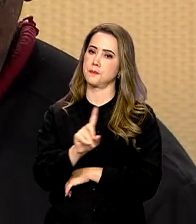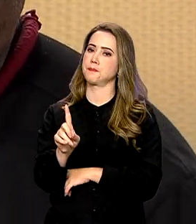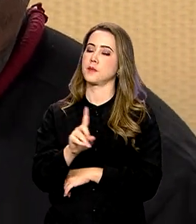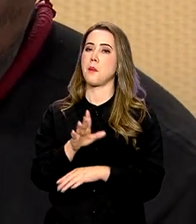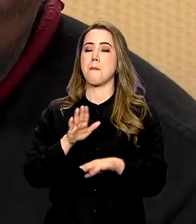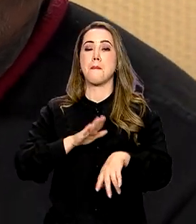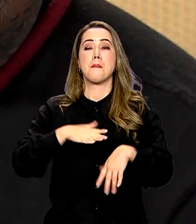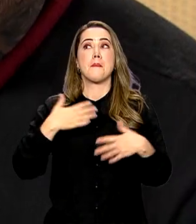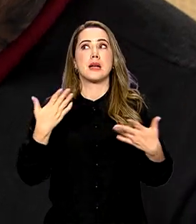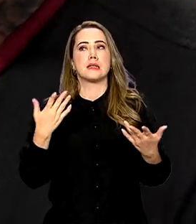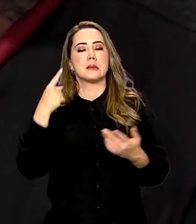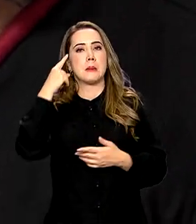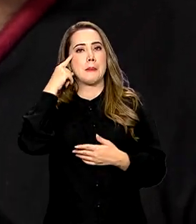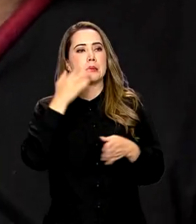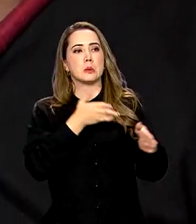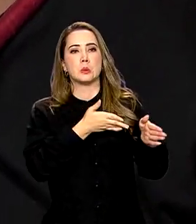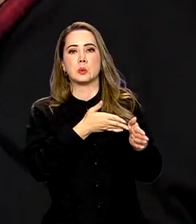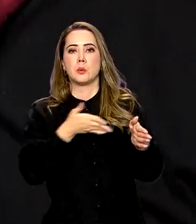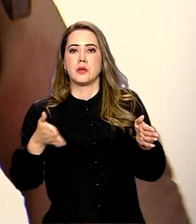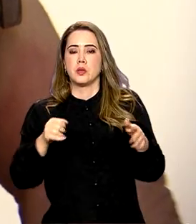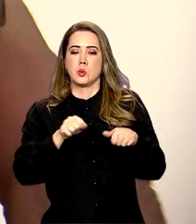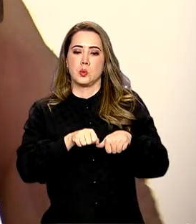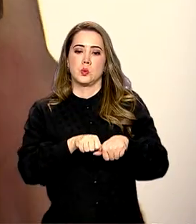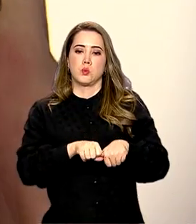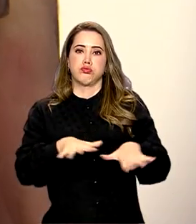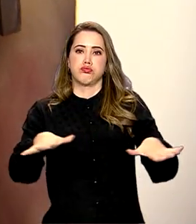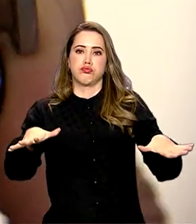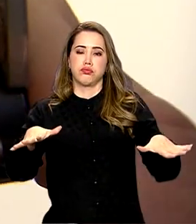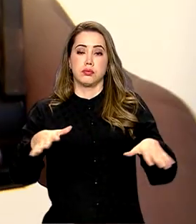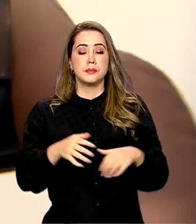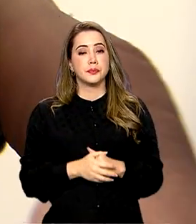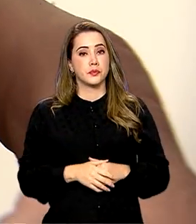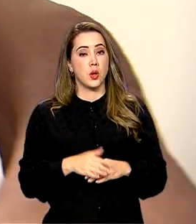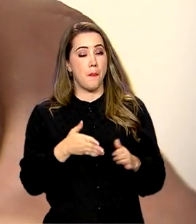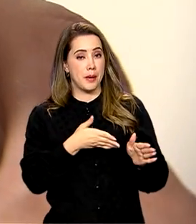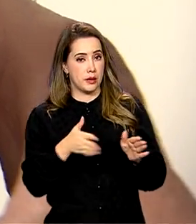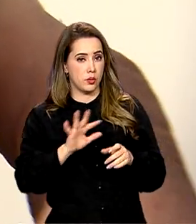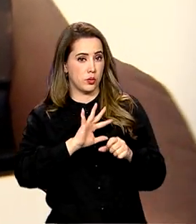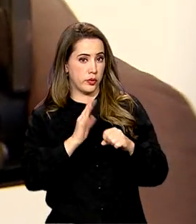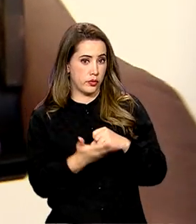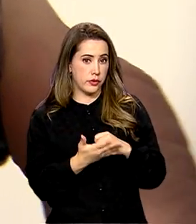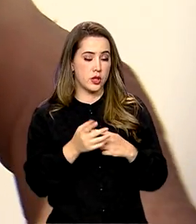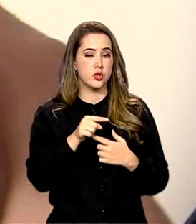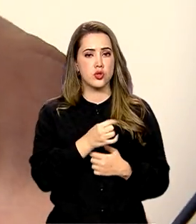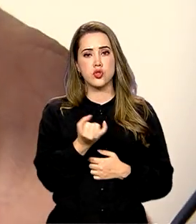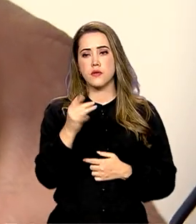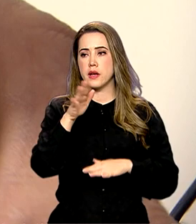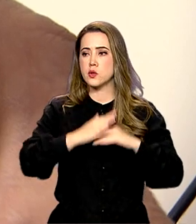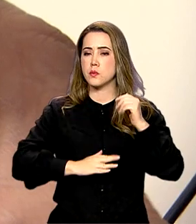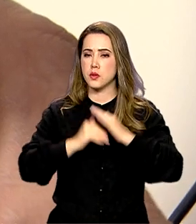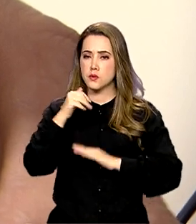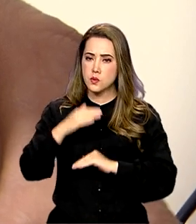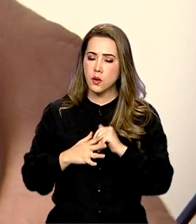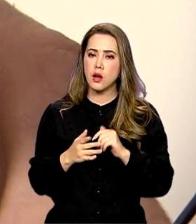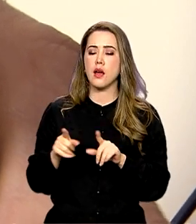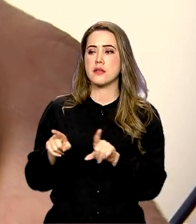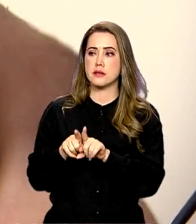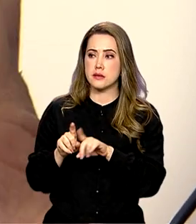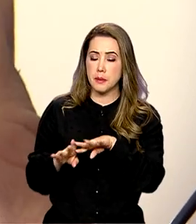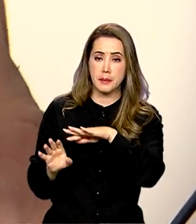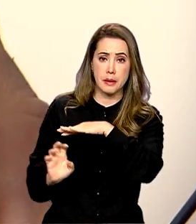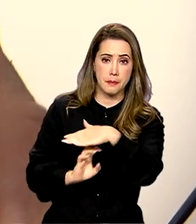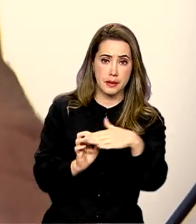imagina isso no período da pandemia. Durante a Covid-19, muitos profissionais e empresas do